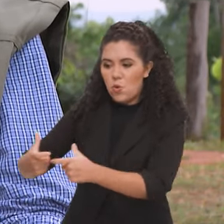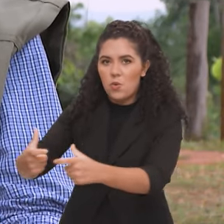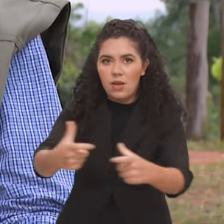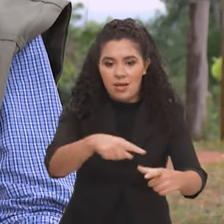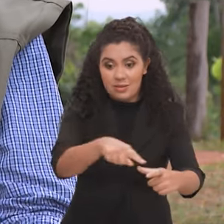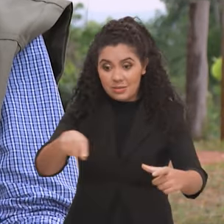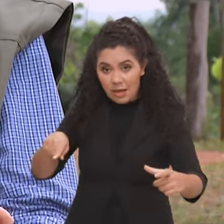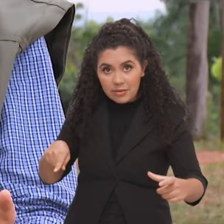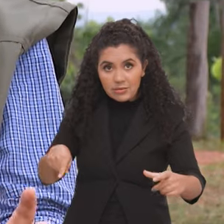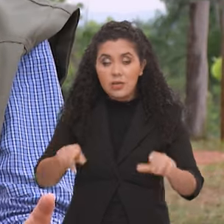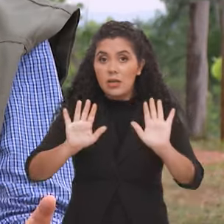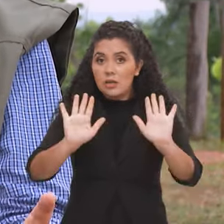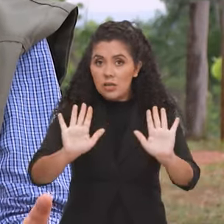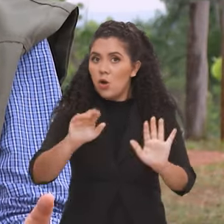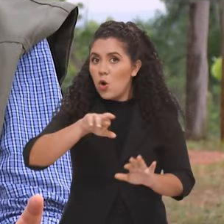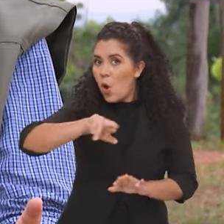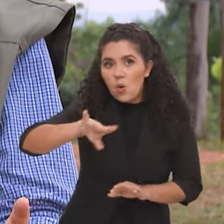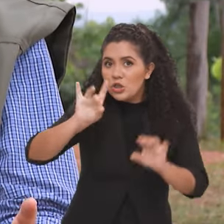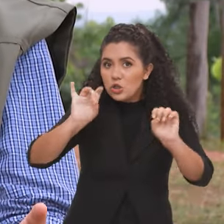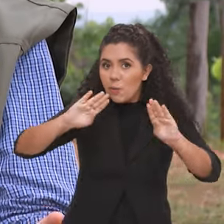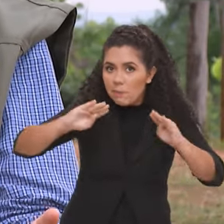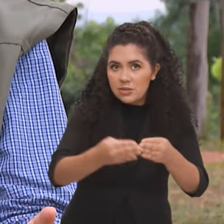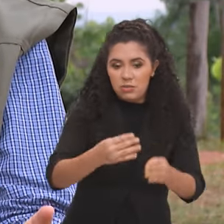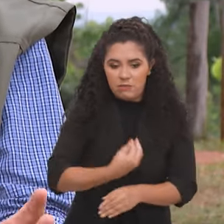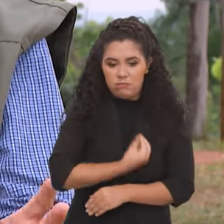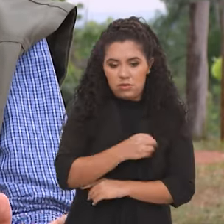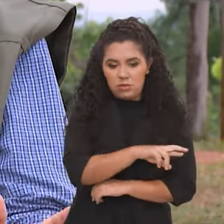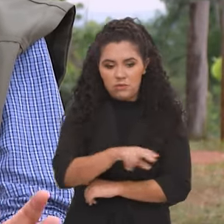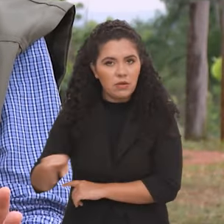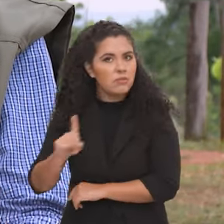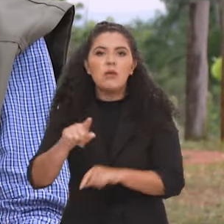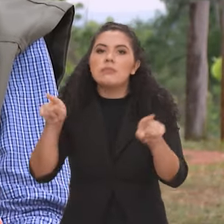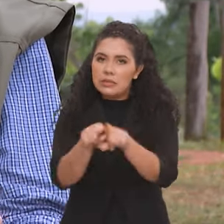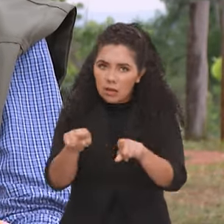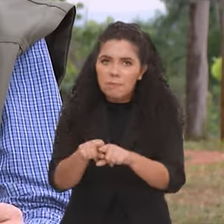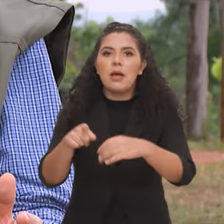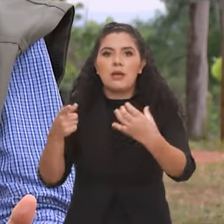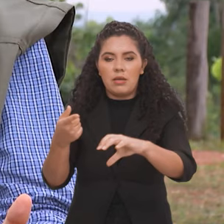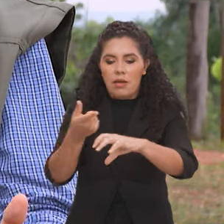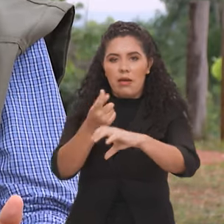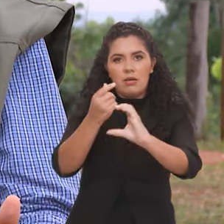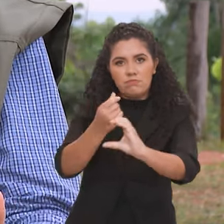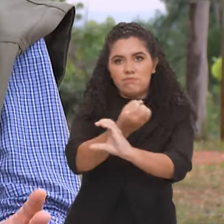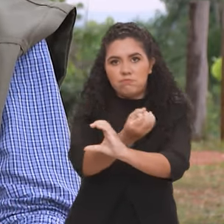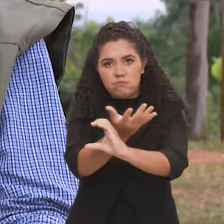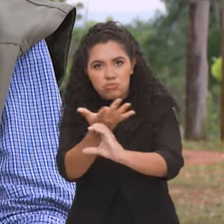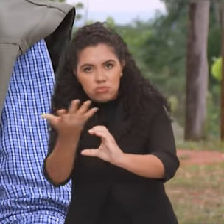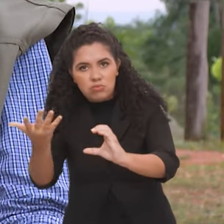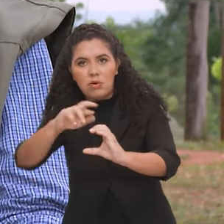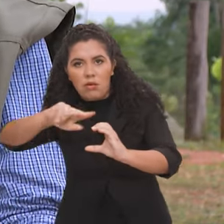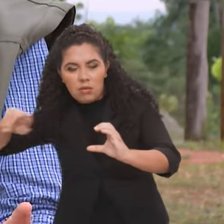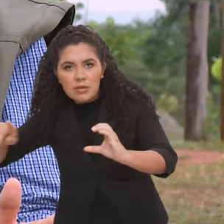conservação. Então, olha que não é só biodiversidade, digamos assim, fauna, flora ou ecossistema. É